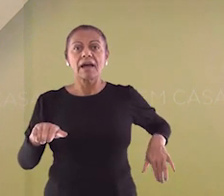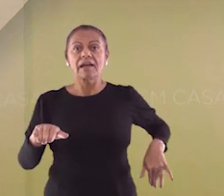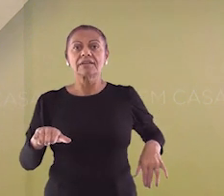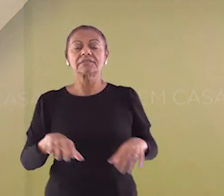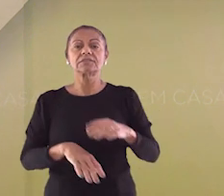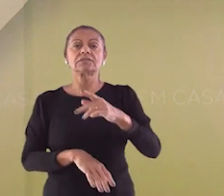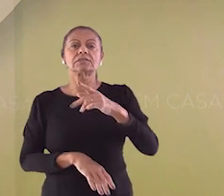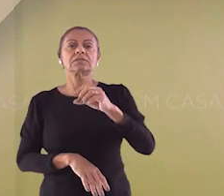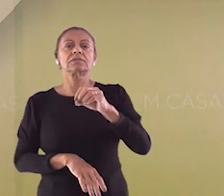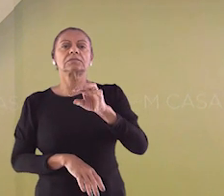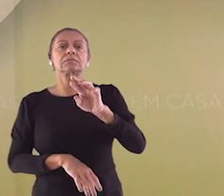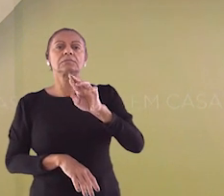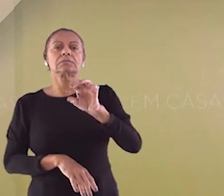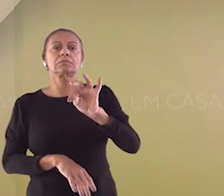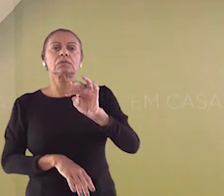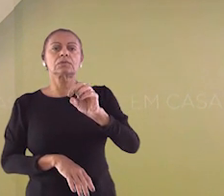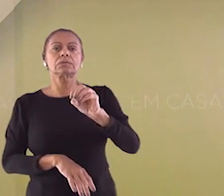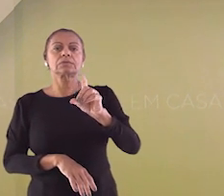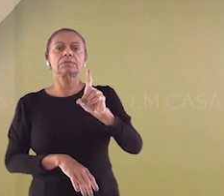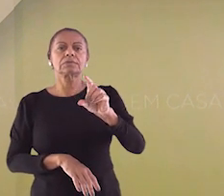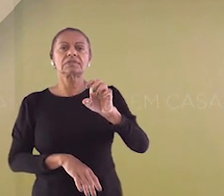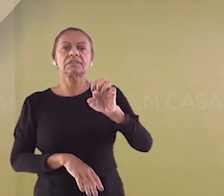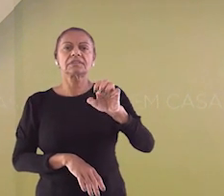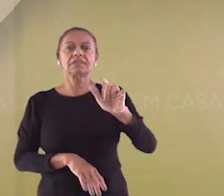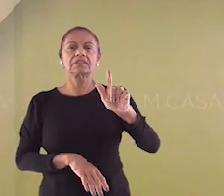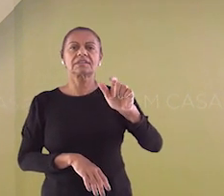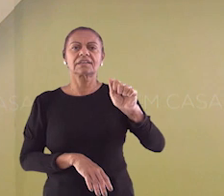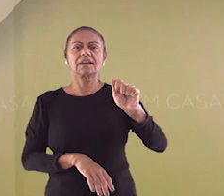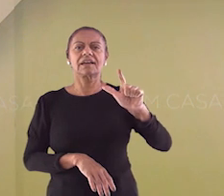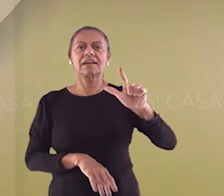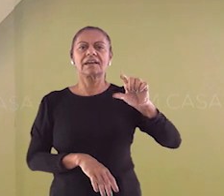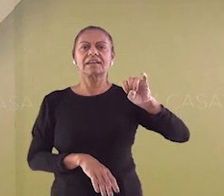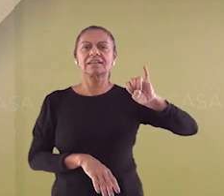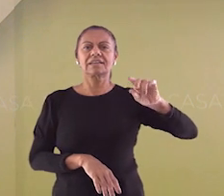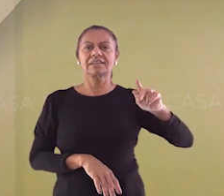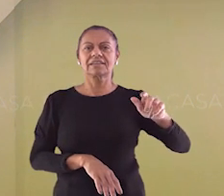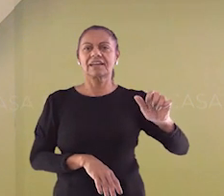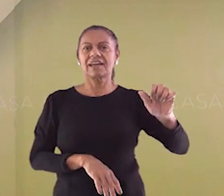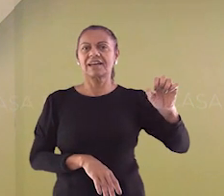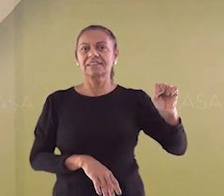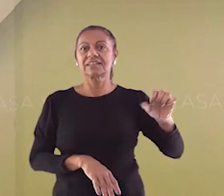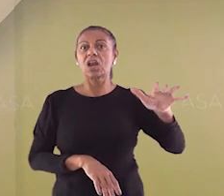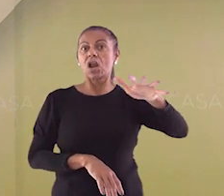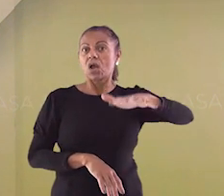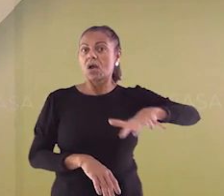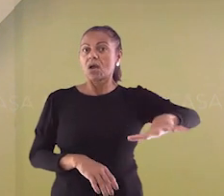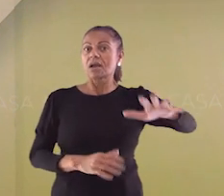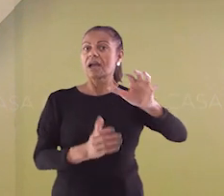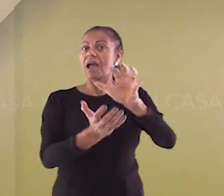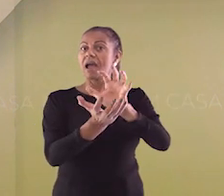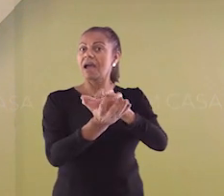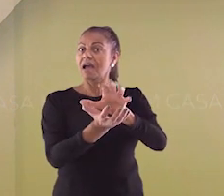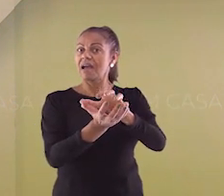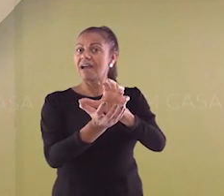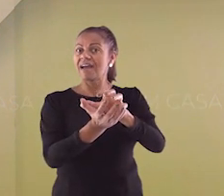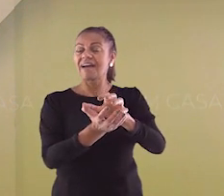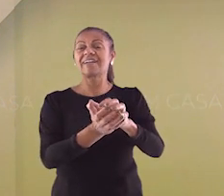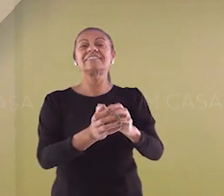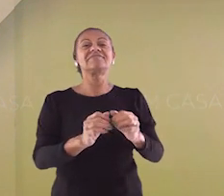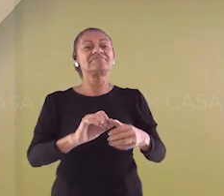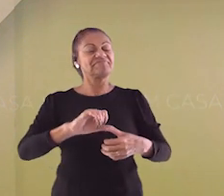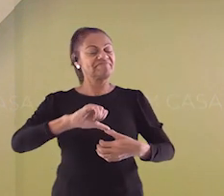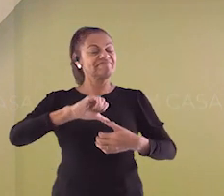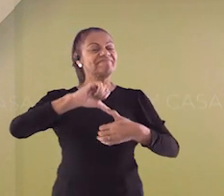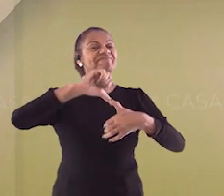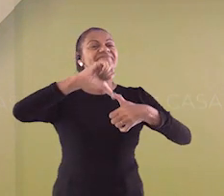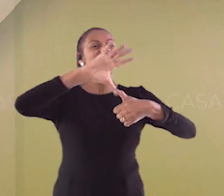temperaturas. A praia de Porto de Galinha, no município de Ipojuca, em Pernambuco, é um dos destinos